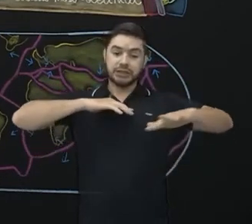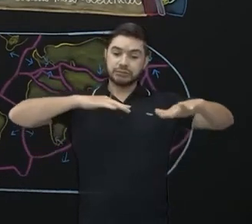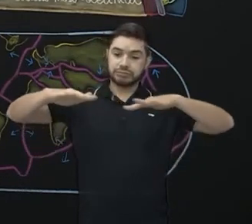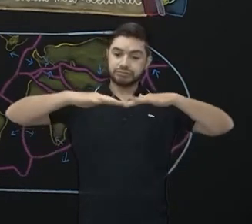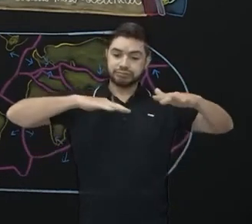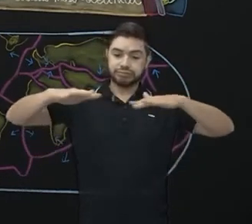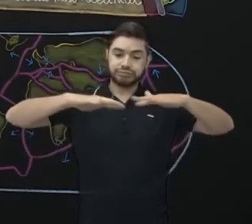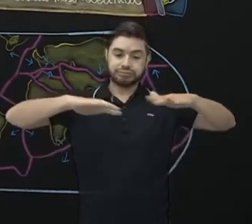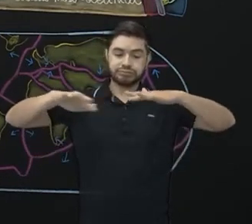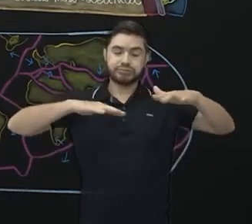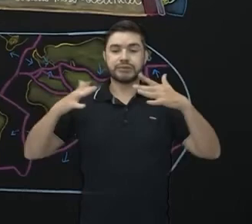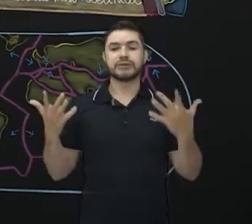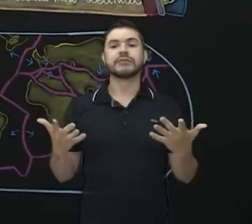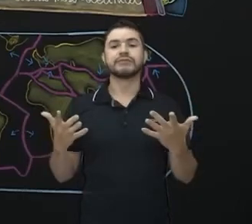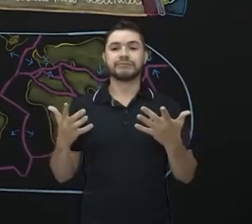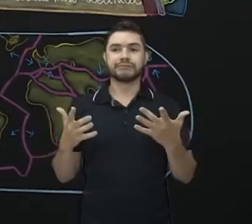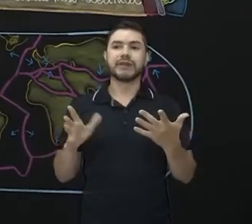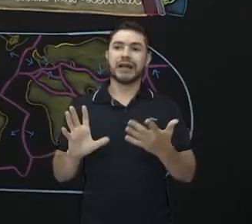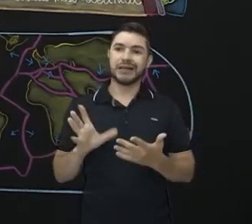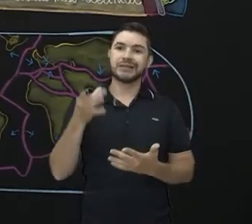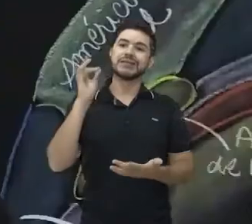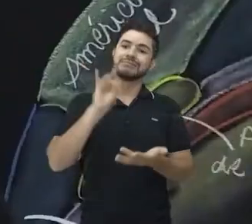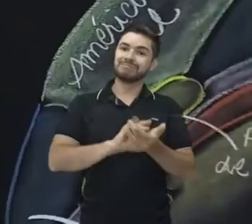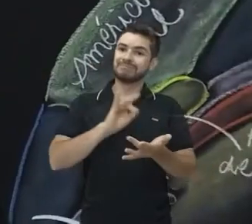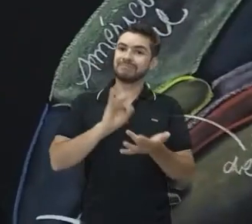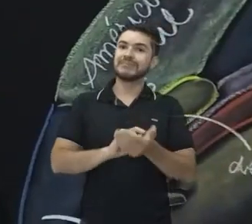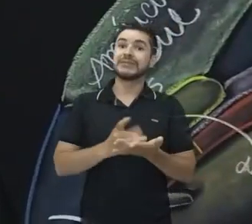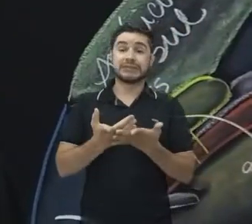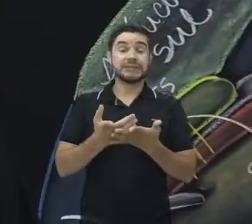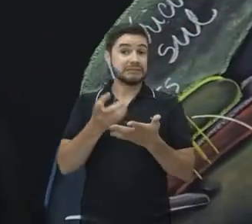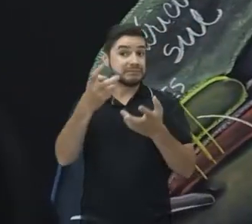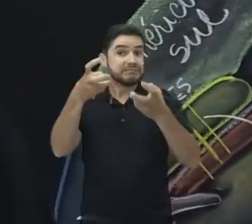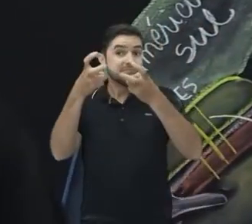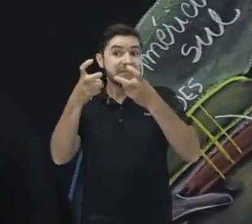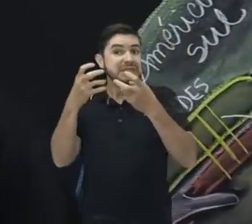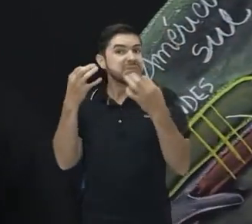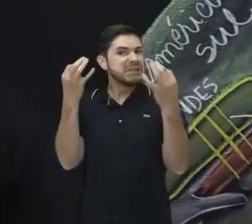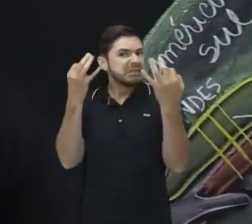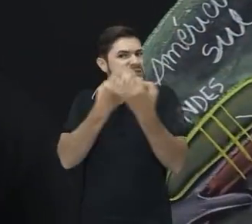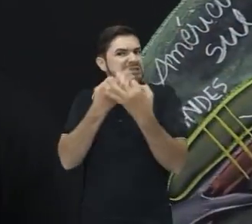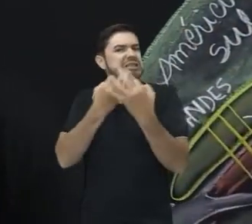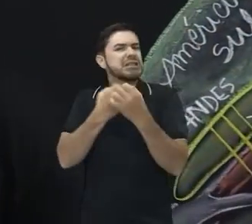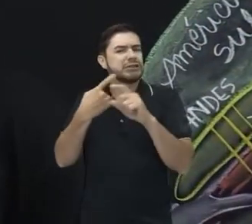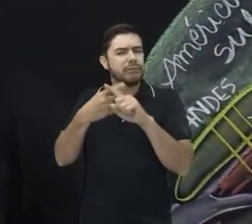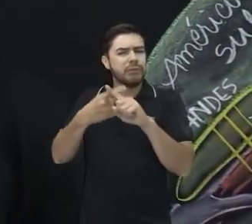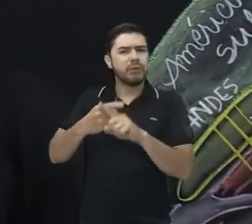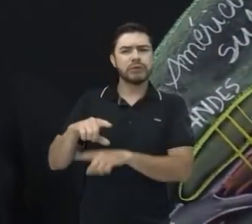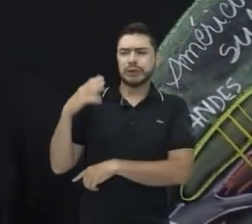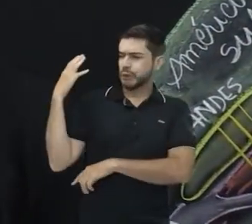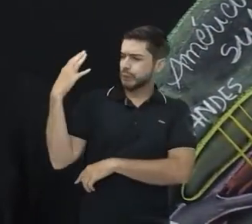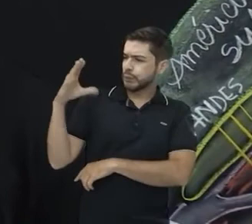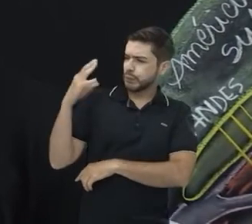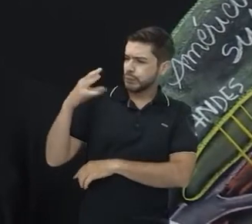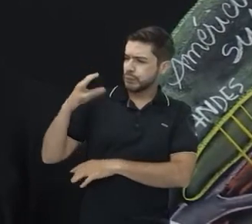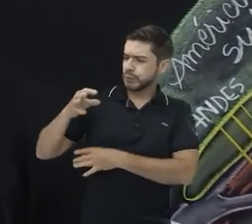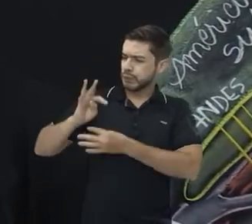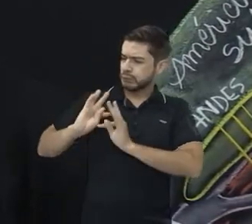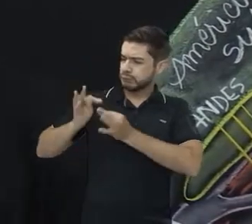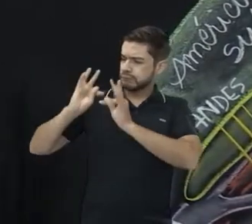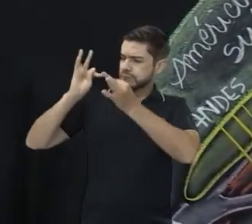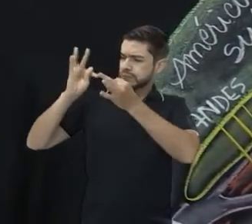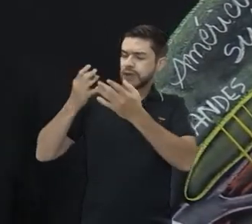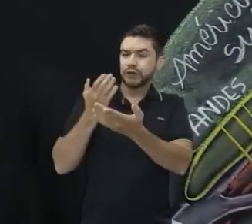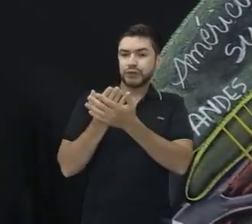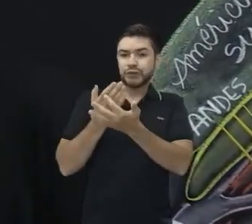convergentes e divergentes acontecendo. Veja que coisa linda. As ciências trabalhando para desvendar o mundo.